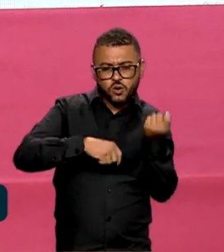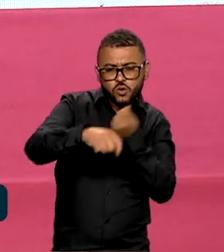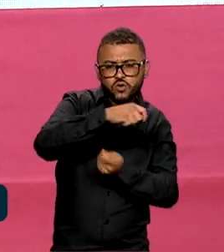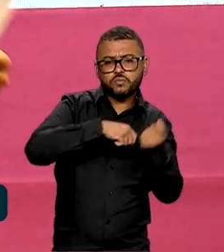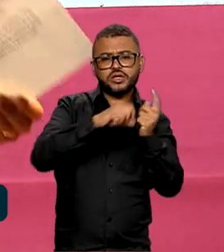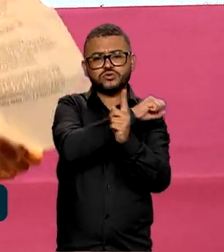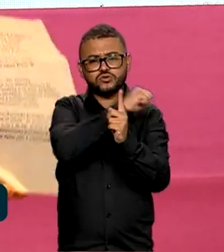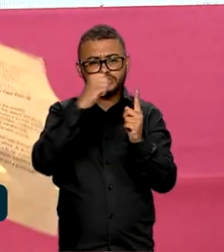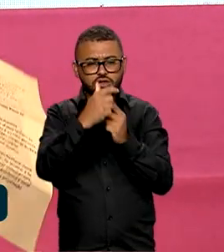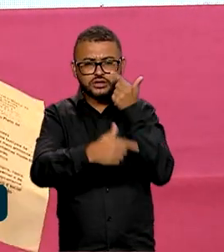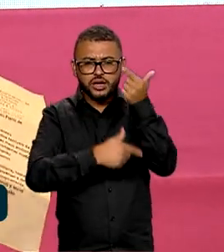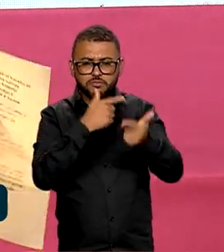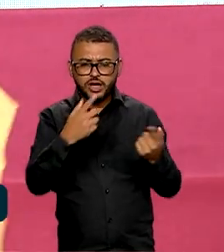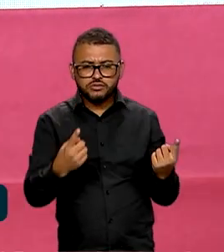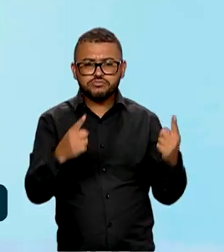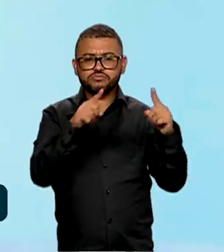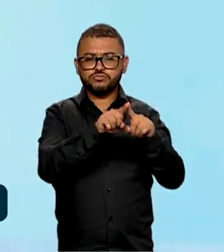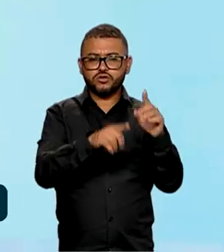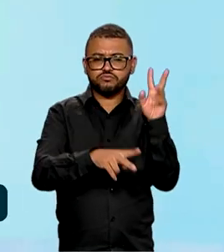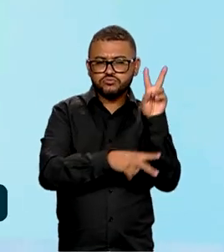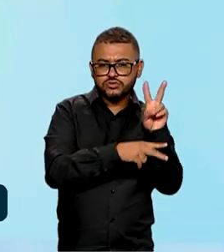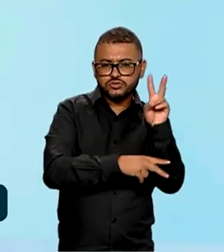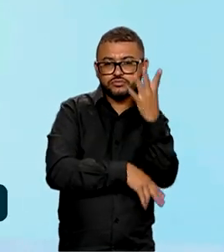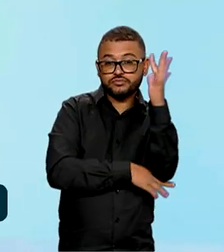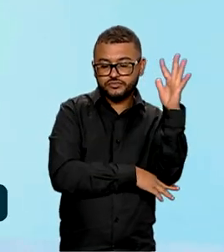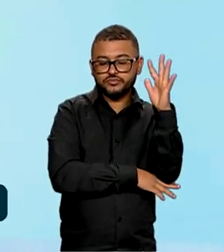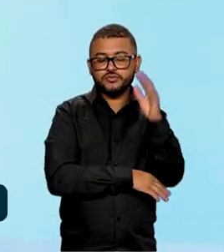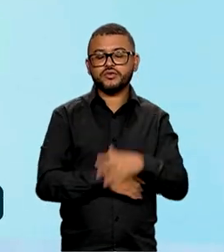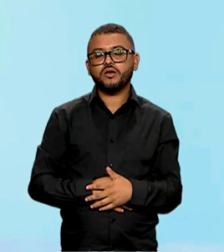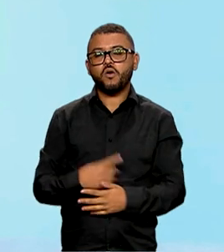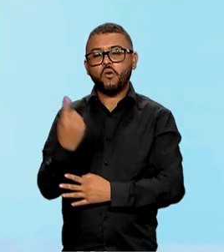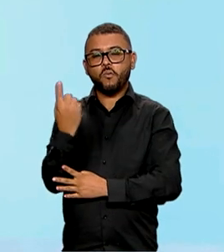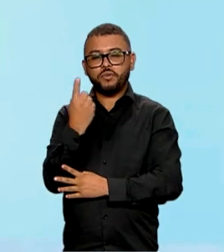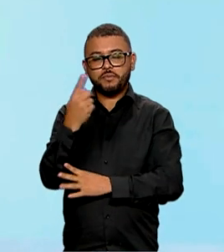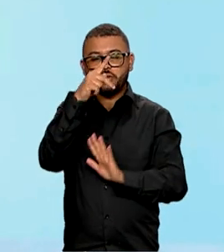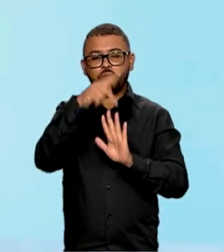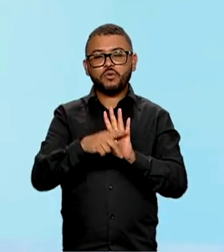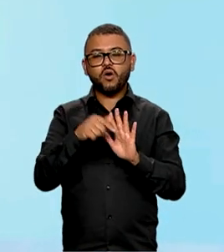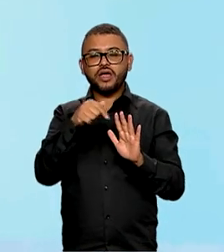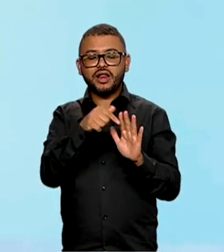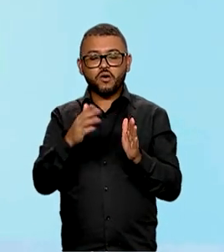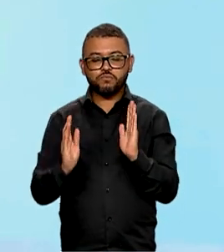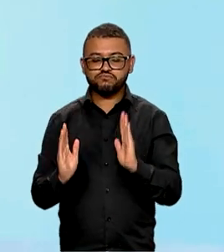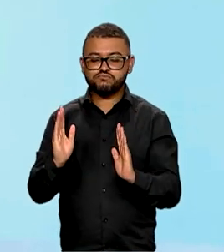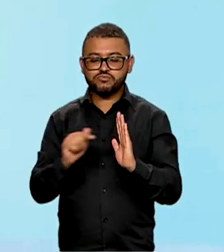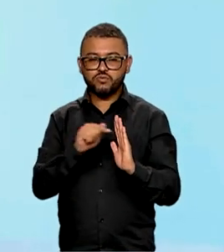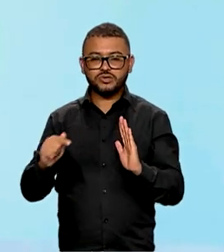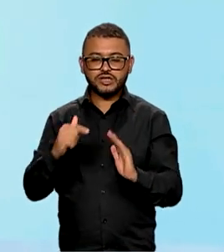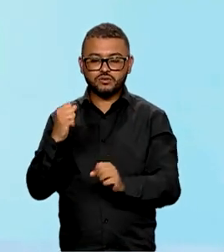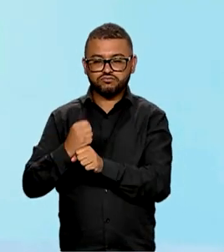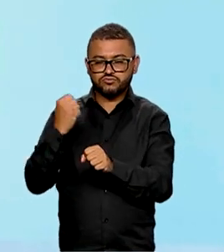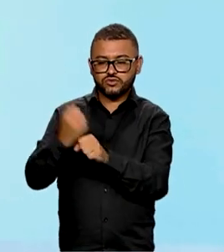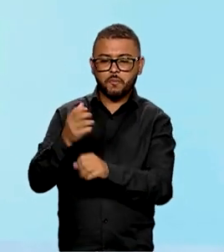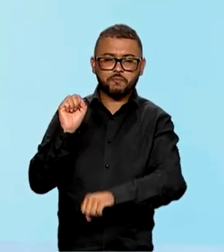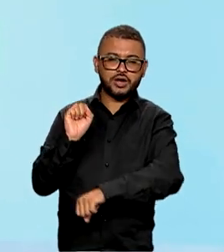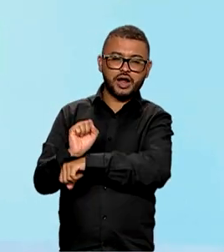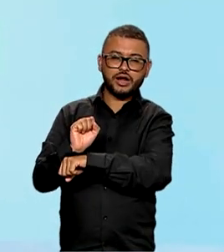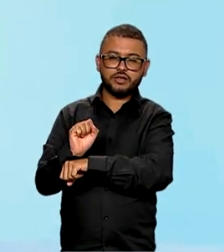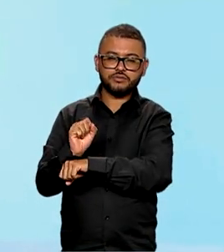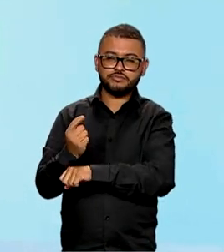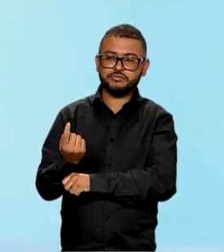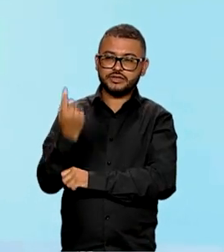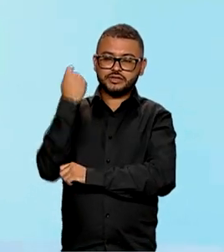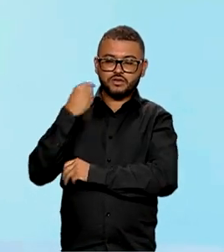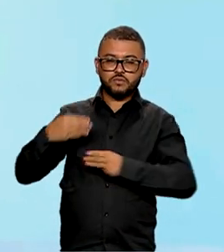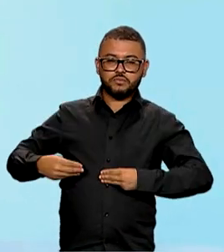dadas com a preservação ambiental. Na primeira etapa, o novo PAC vai priorizar obras paradas que foram propostas pelos